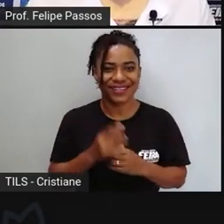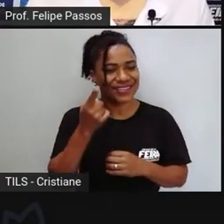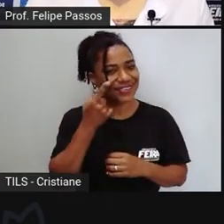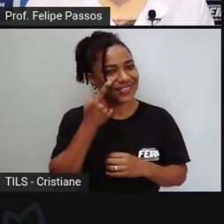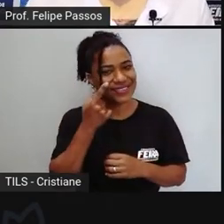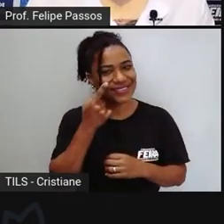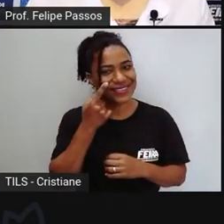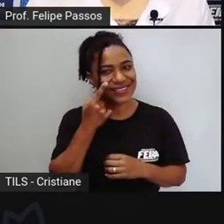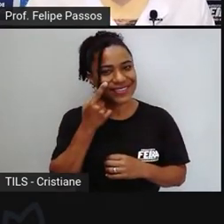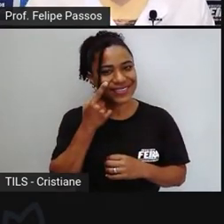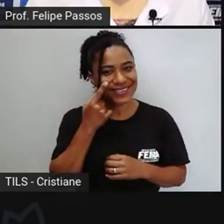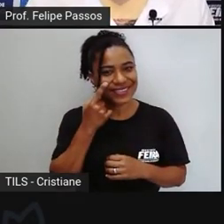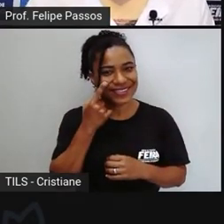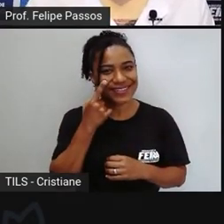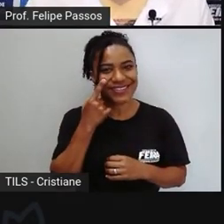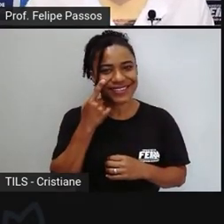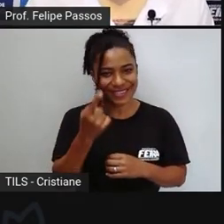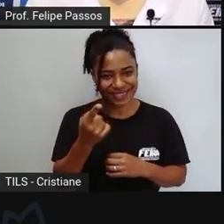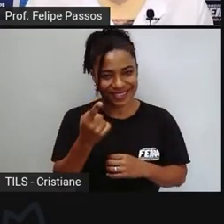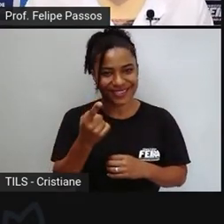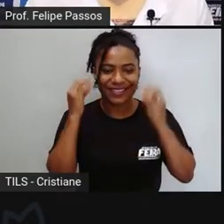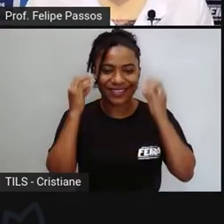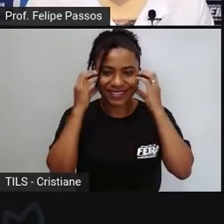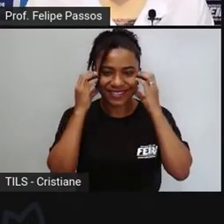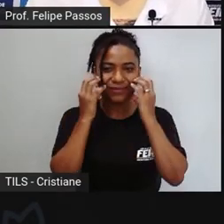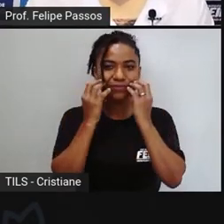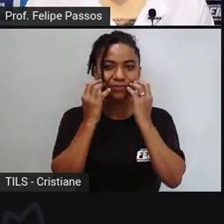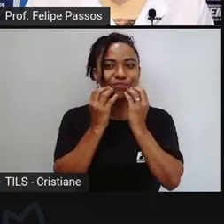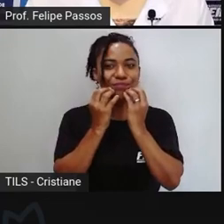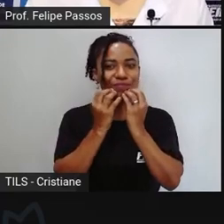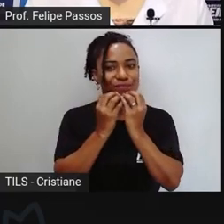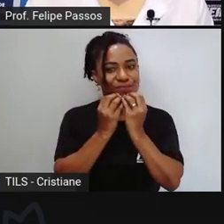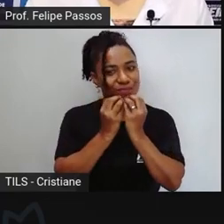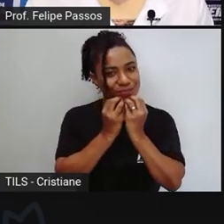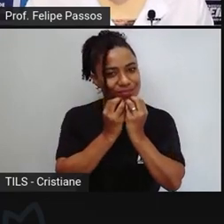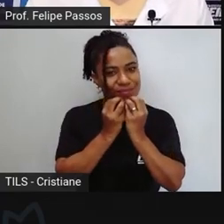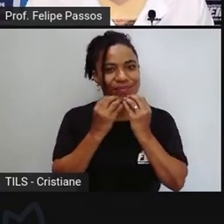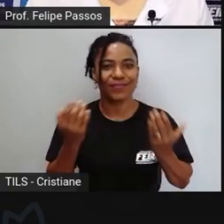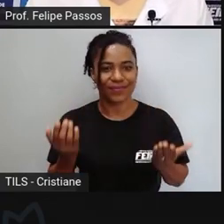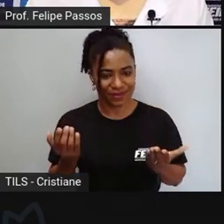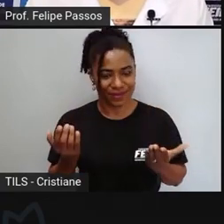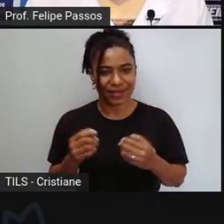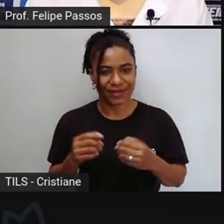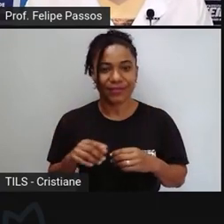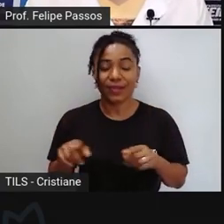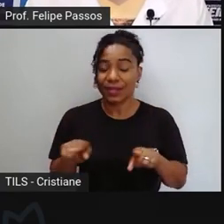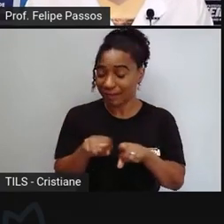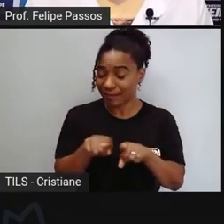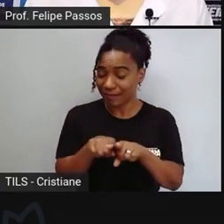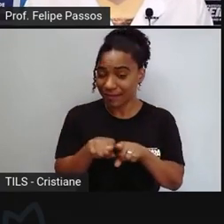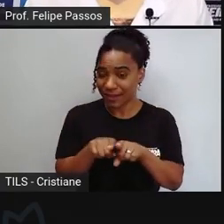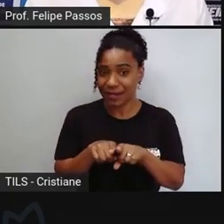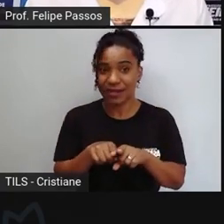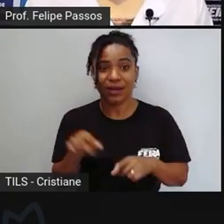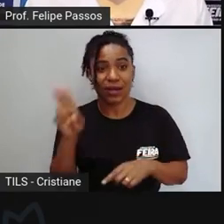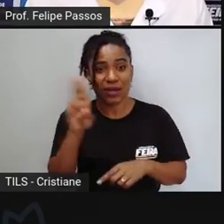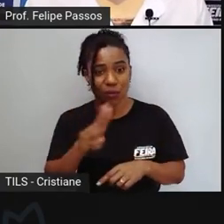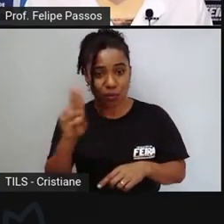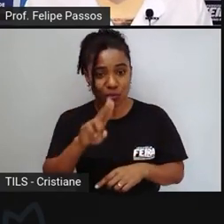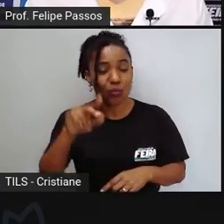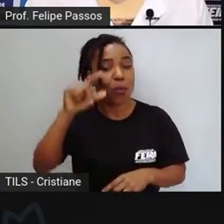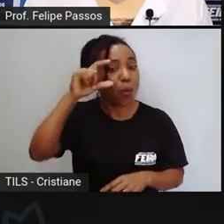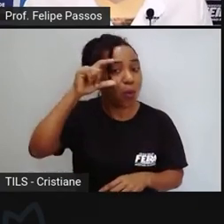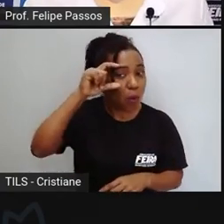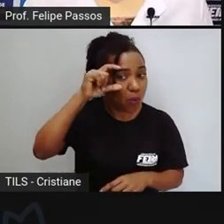levam muito em consideração. Em algumas oportunidades eu uso óculos